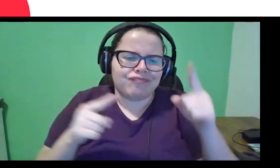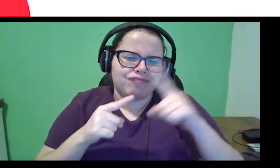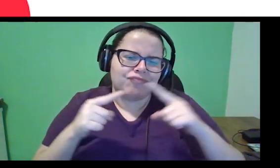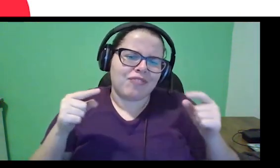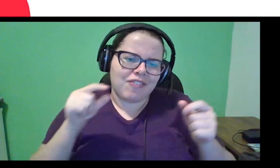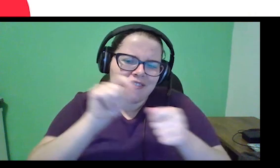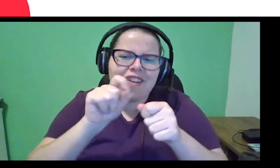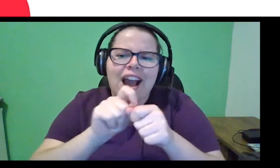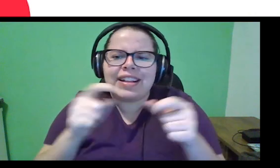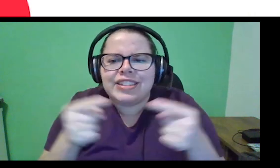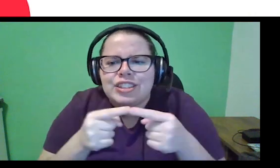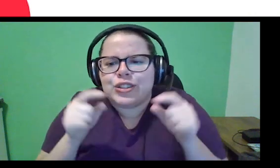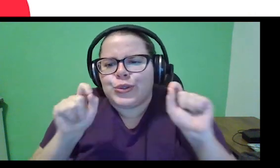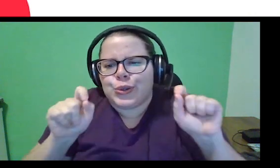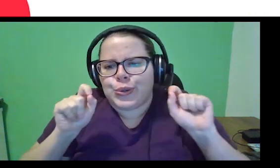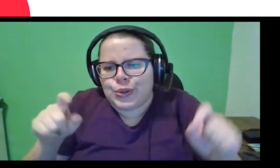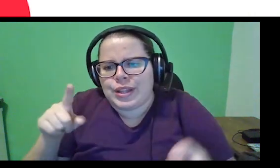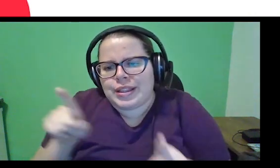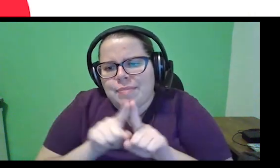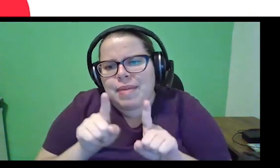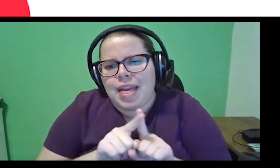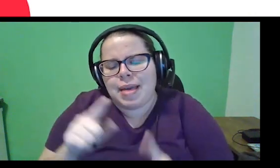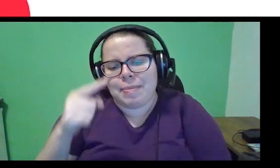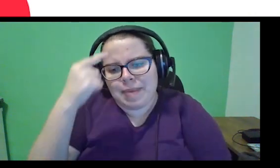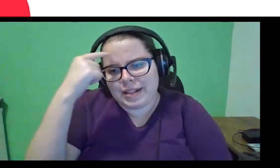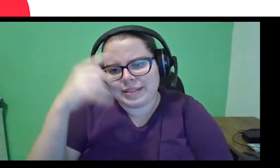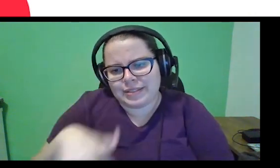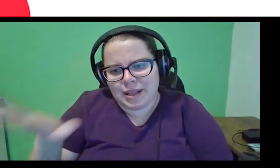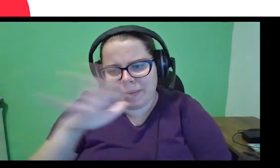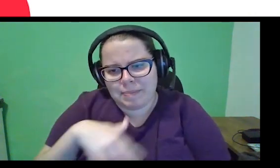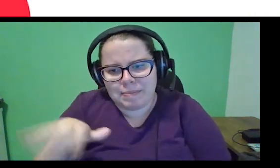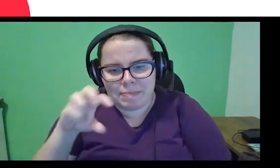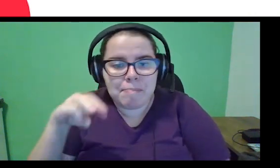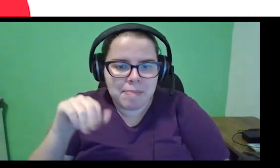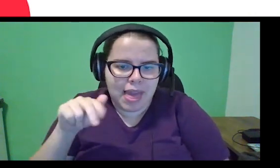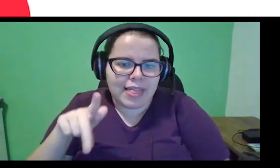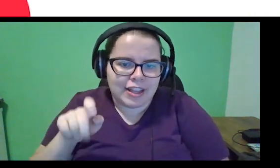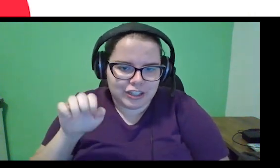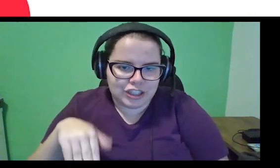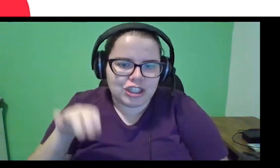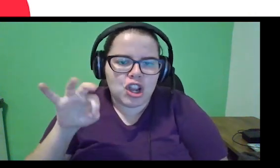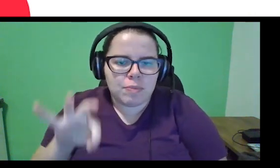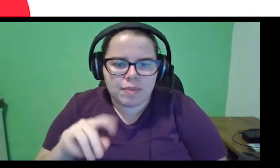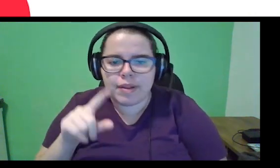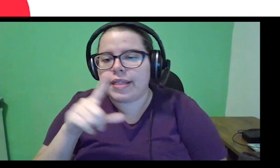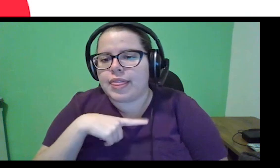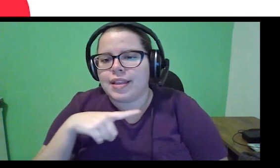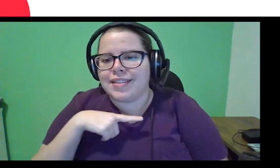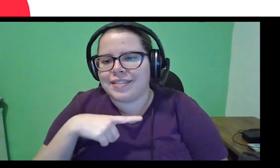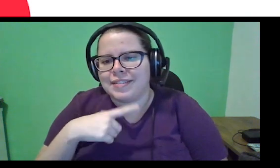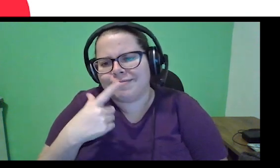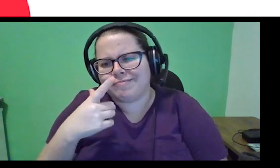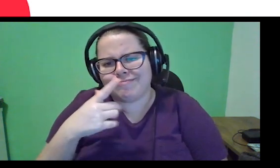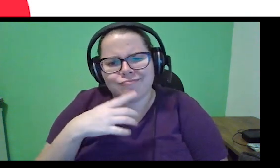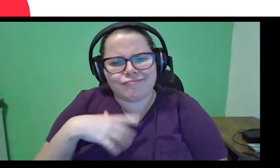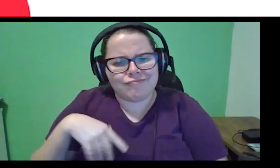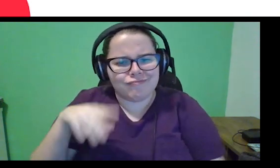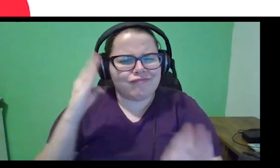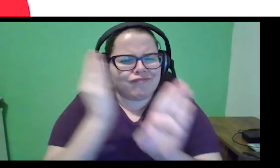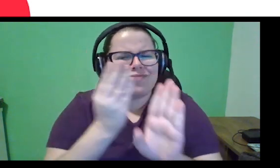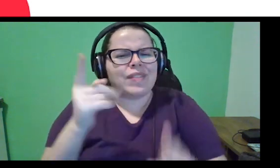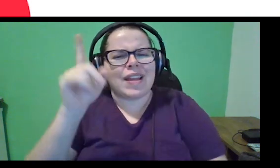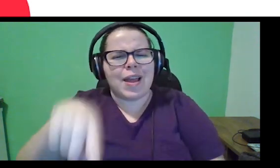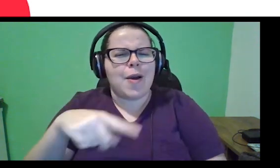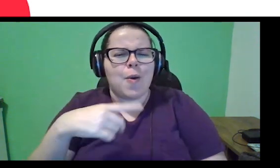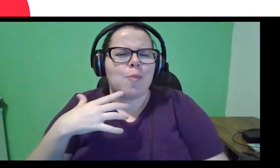que são feitas ali naquele contexto, né? Então, é um dos primeiros, e também faz parte do diagnóstico, é um dos